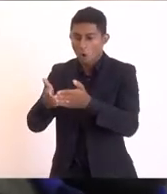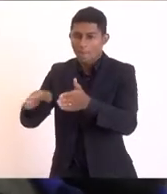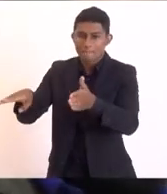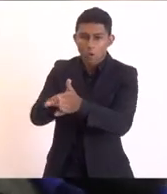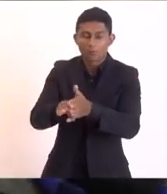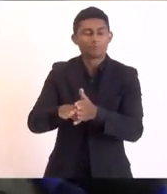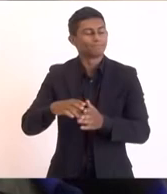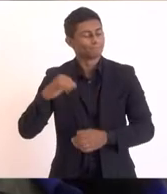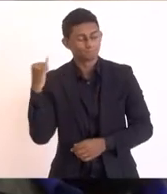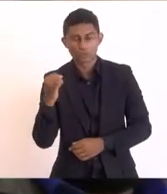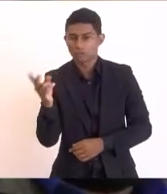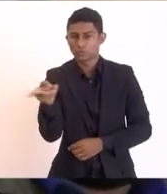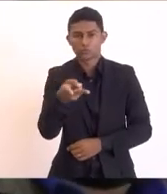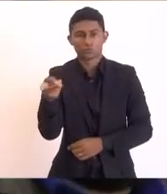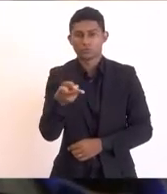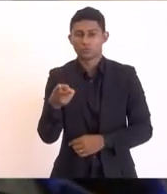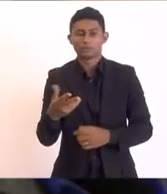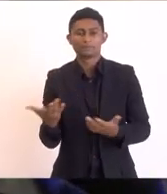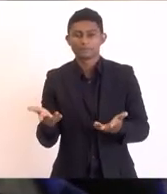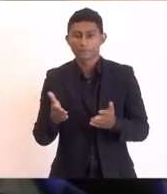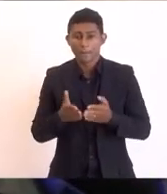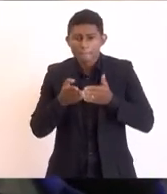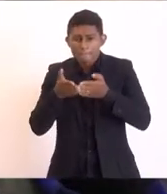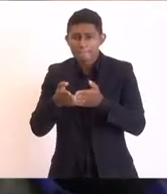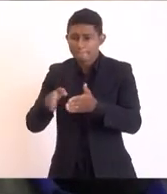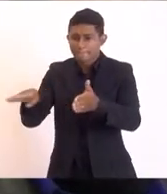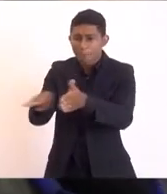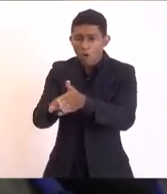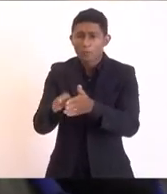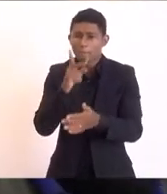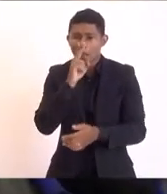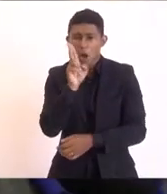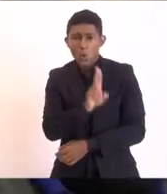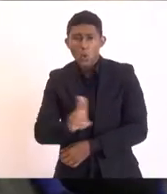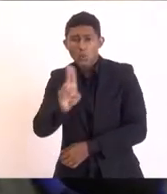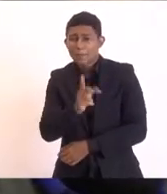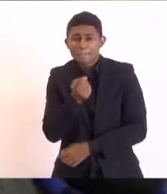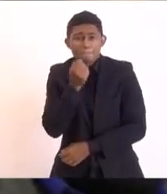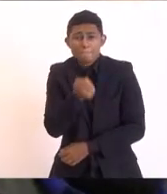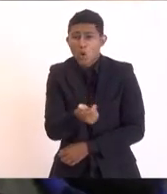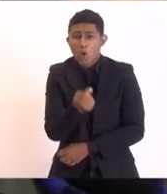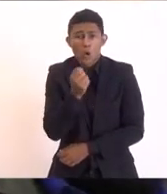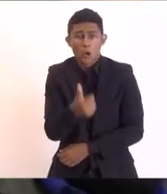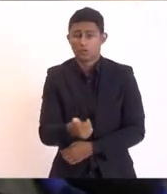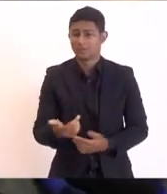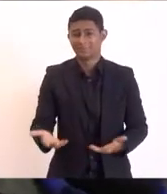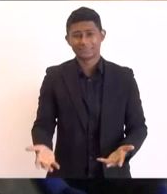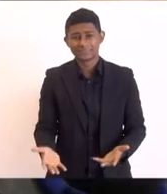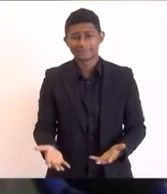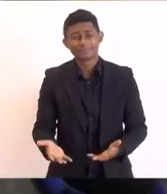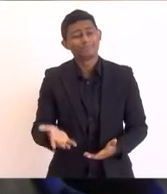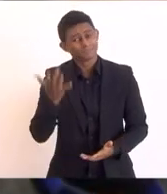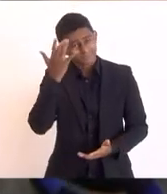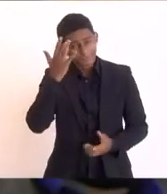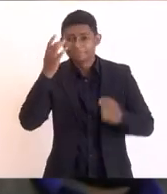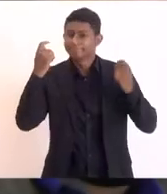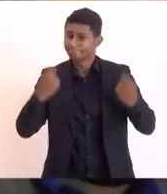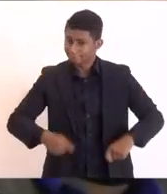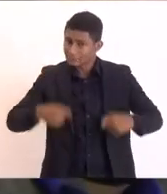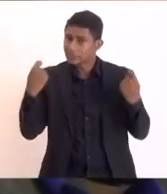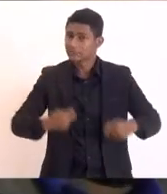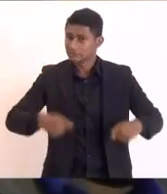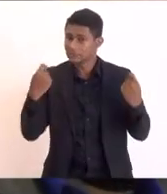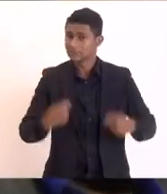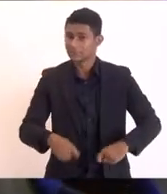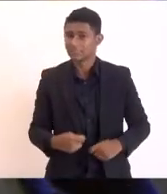praticamente não utilizado aqui na região a gente precisa ver como é que pode usar pelo calado dele enfim então eu acho que a gente precisa quer dizer